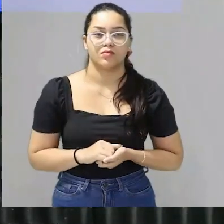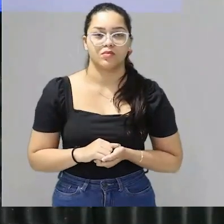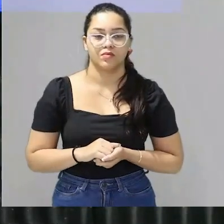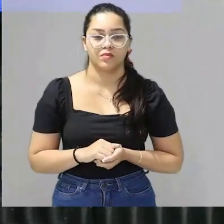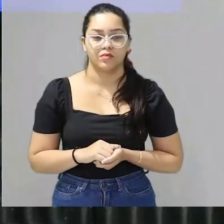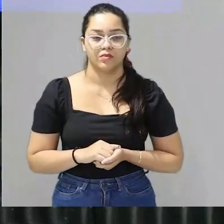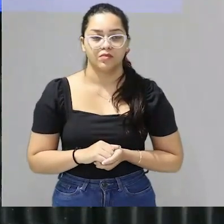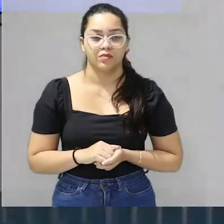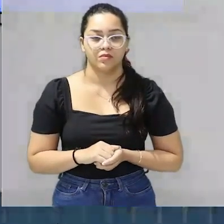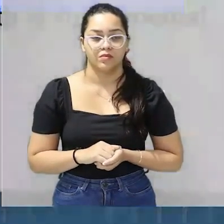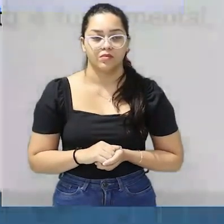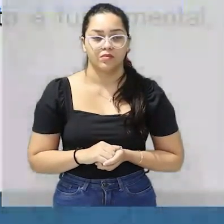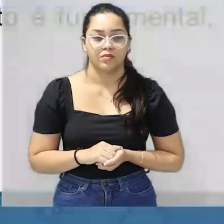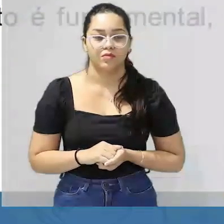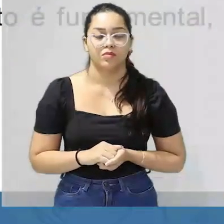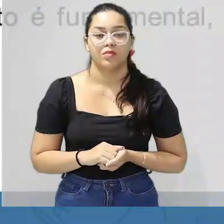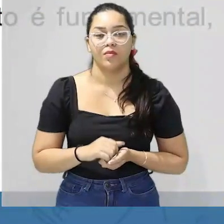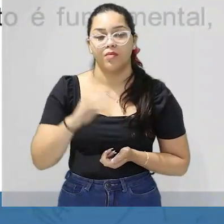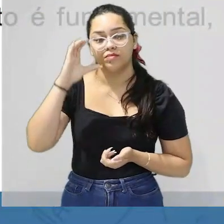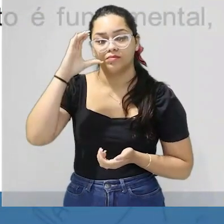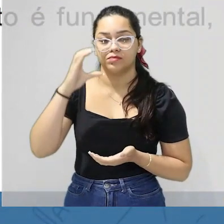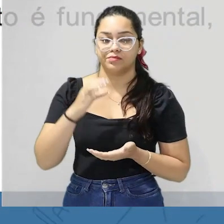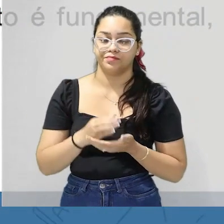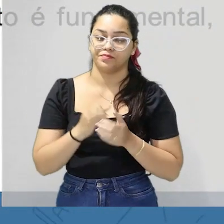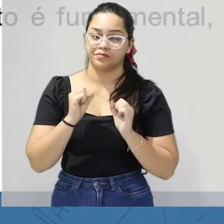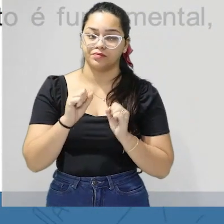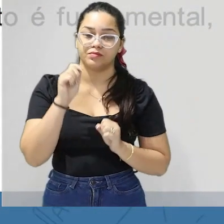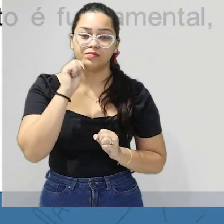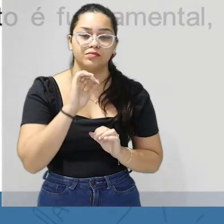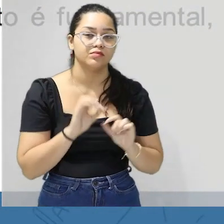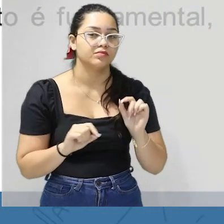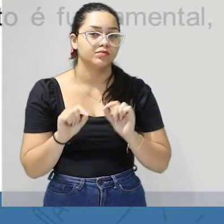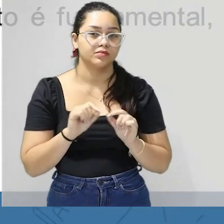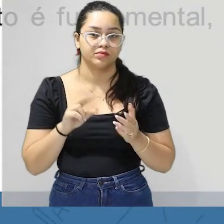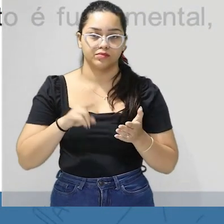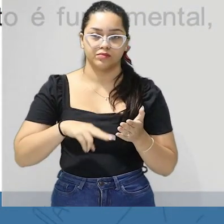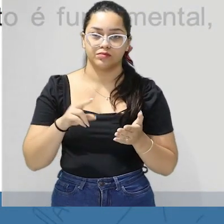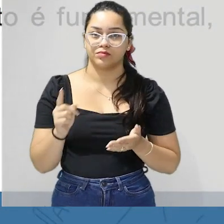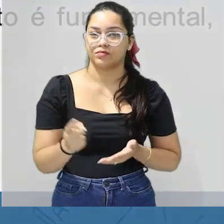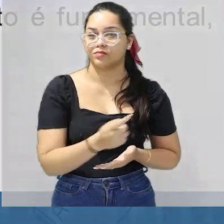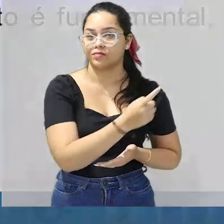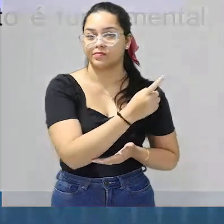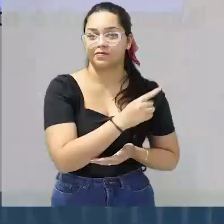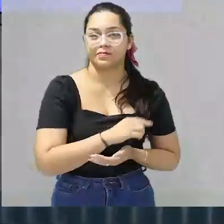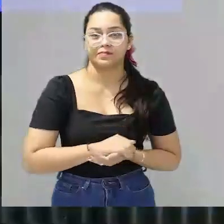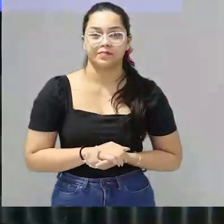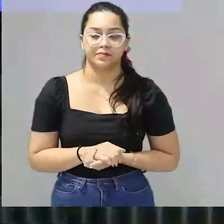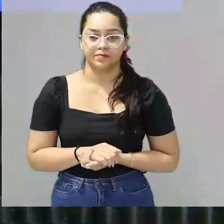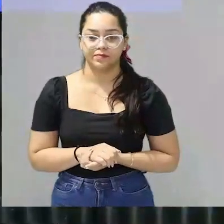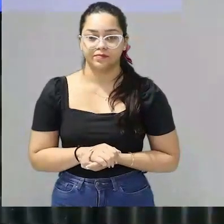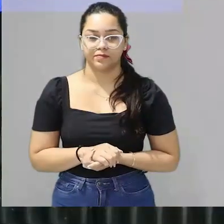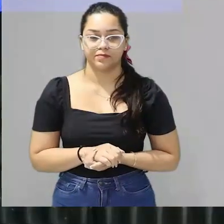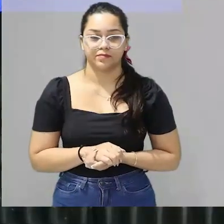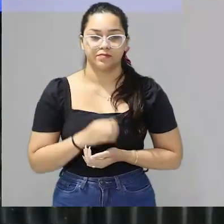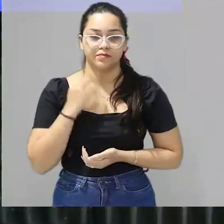uma tese pode por exemplo contemplar duas competências avaliadas pela banca como assim